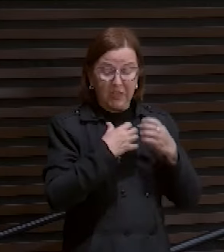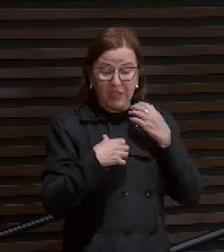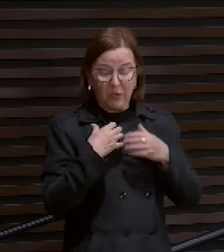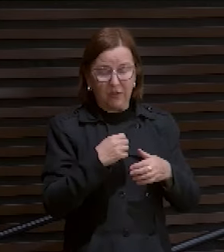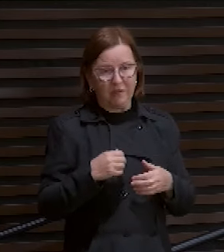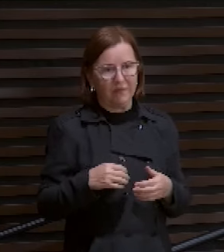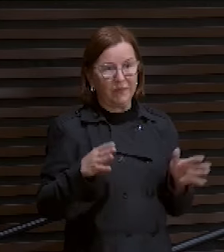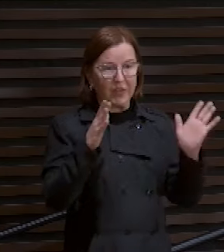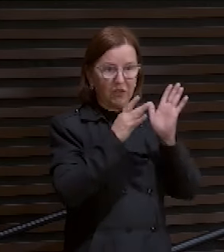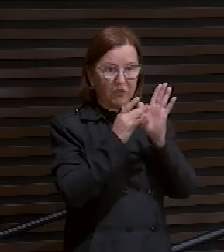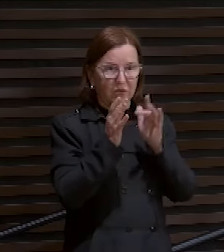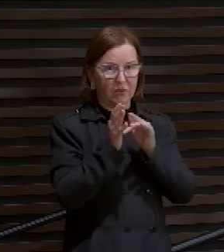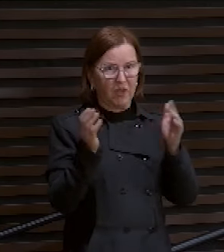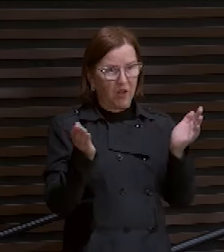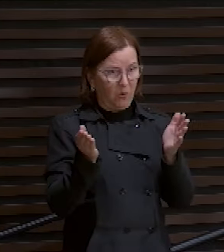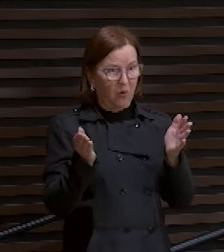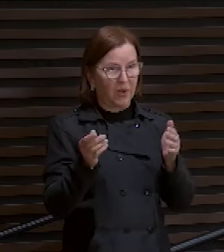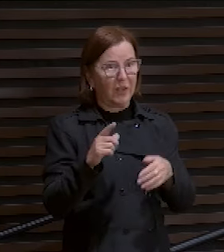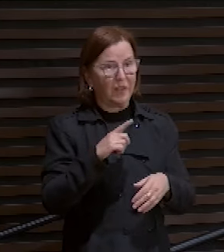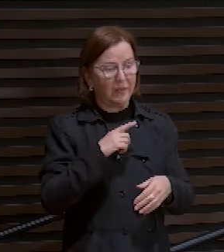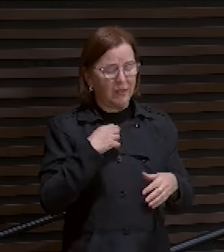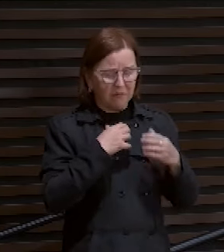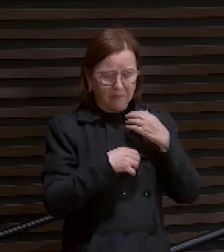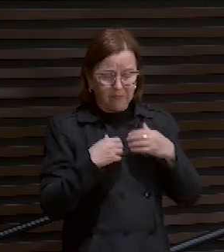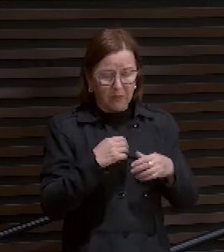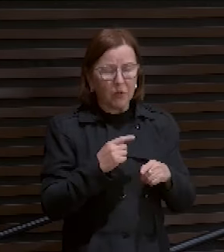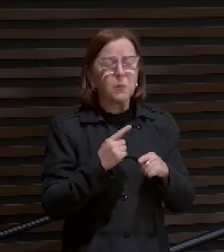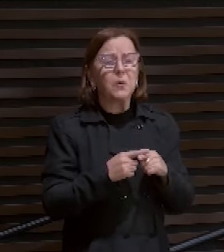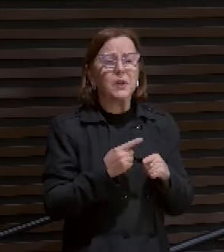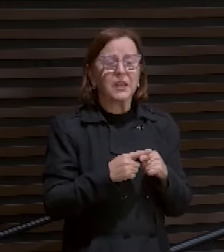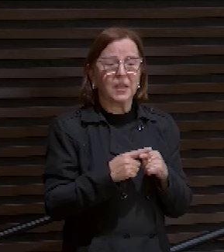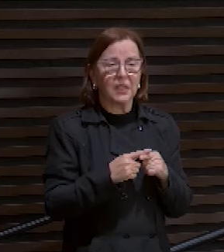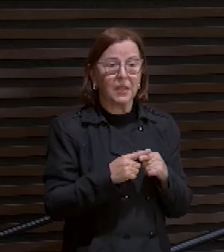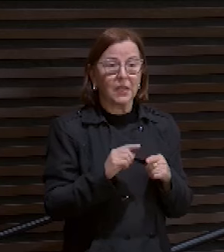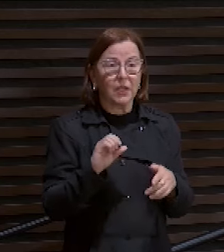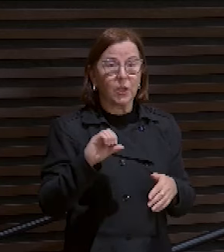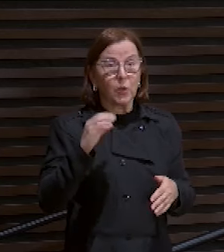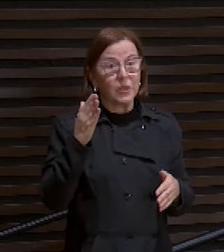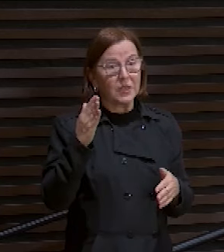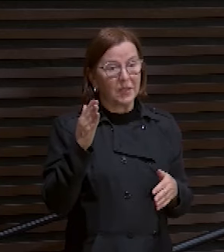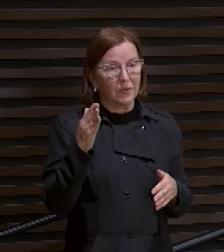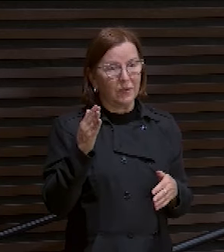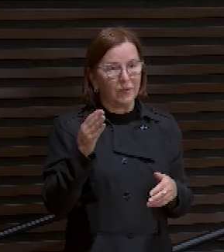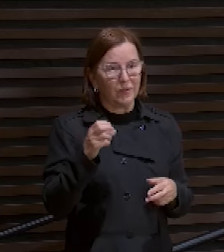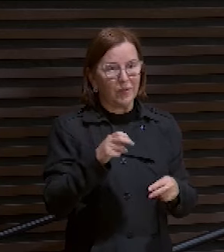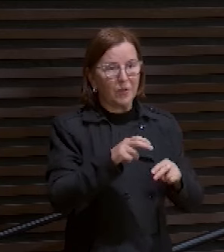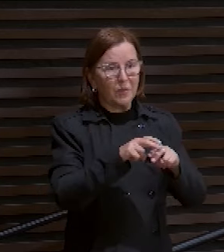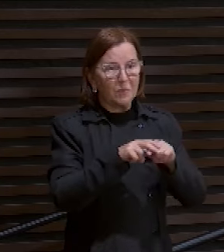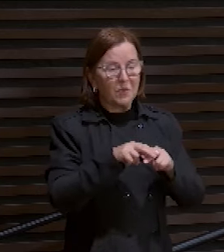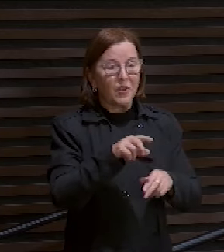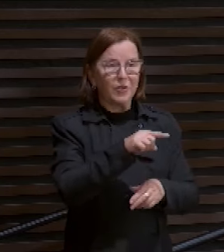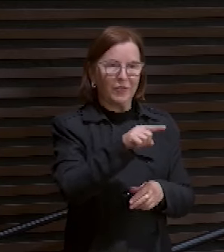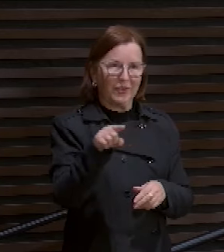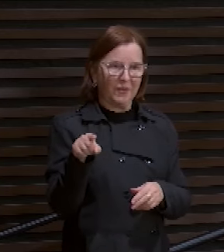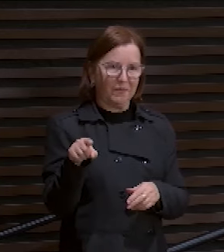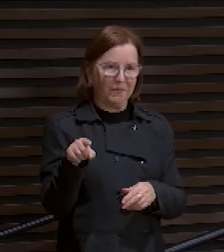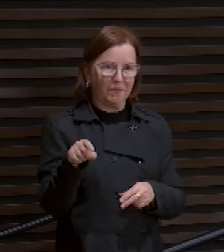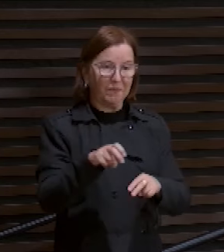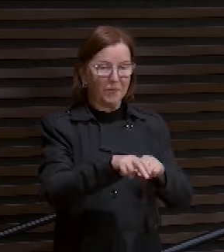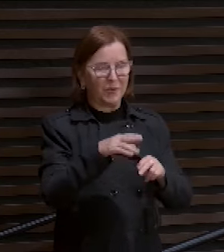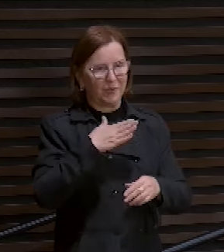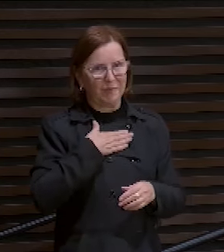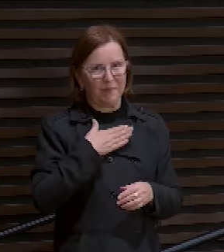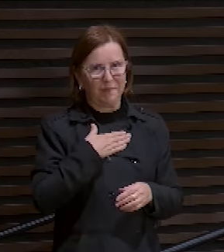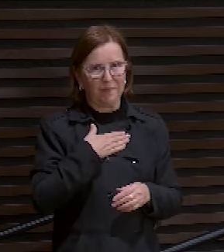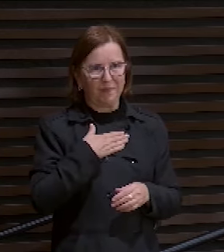Ele passando por isso. Por que ele passou por isso? Por causa de você. Por causa de mim.